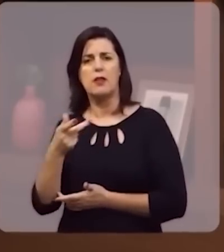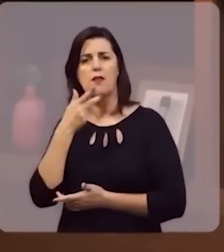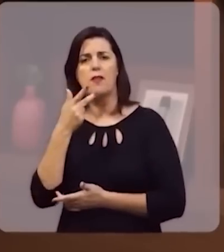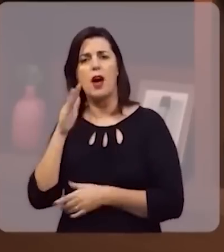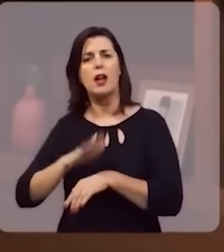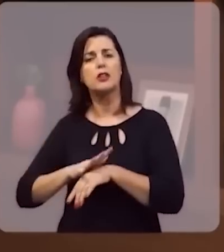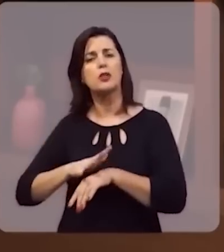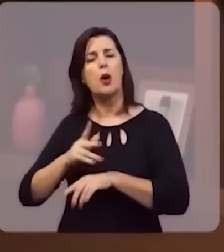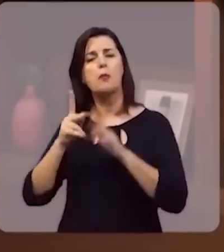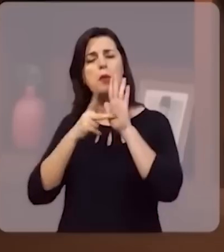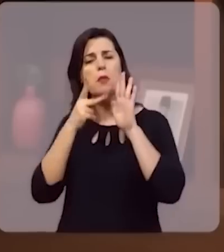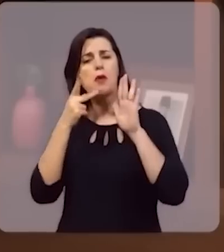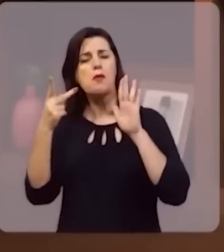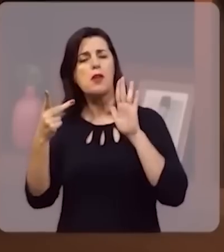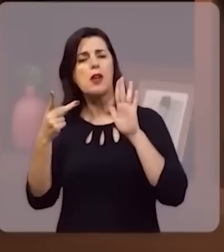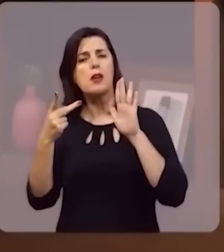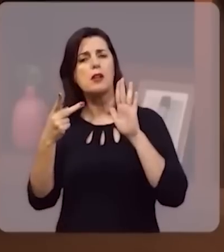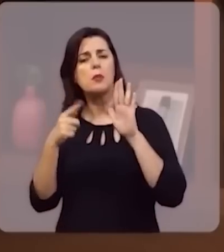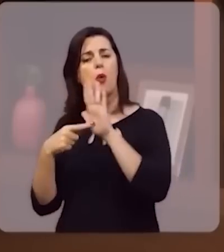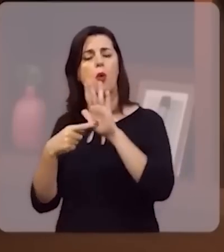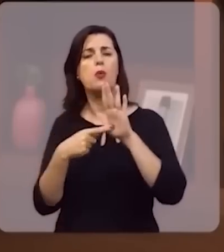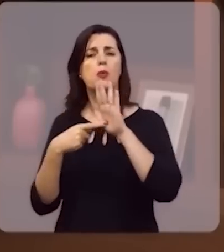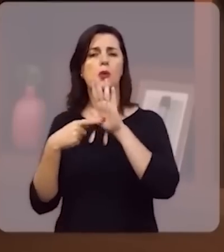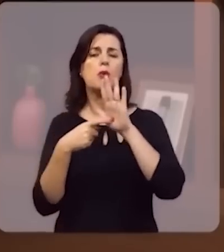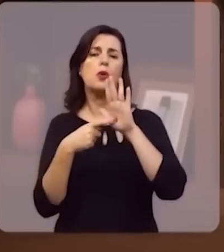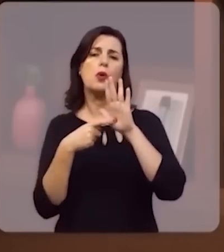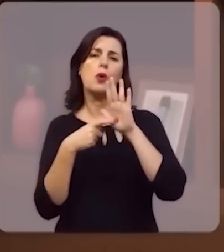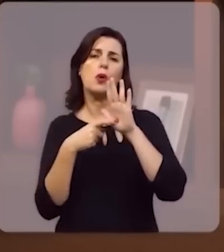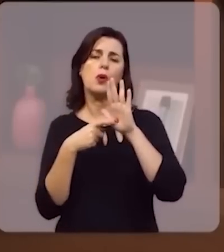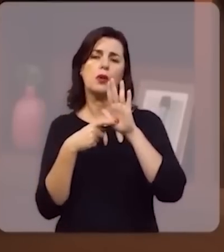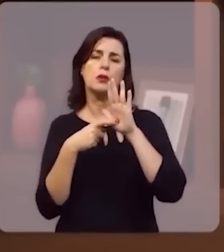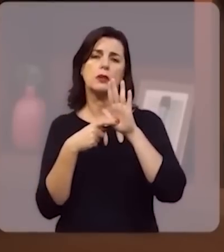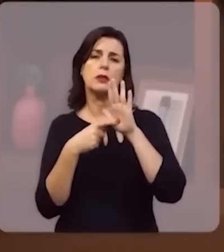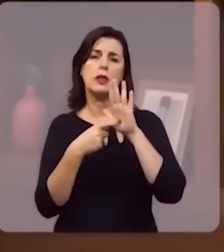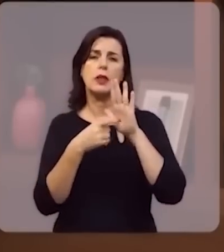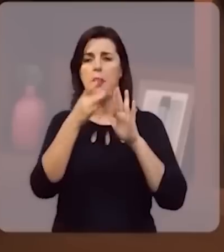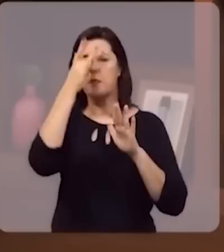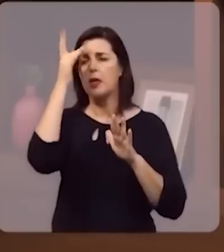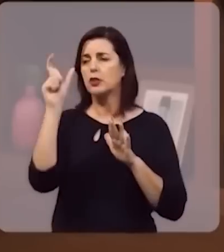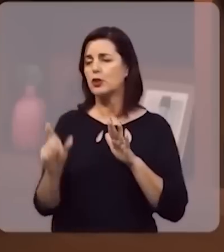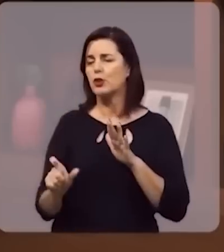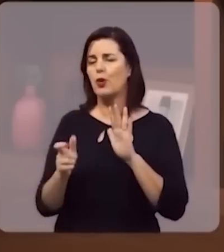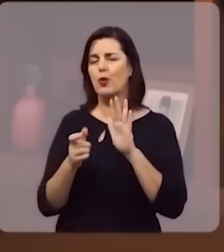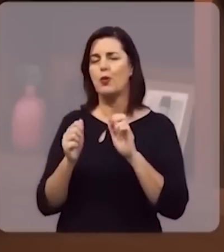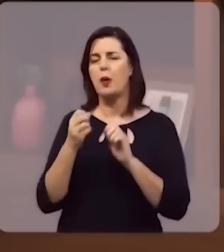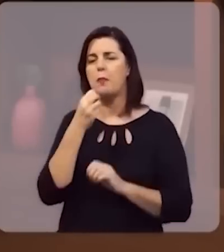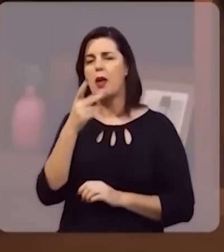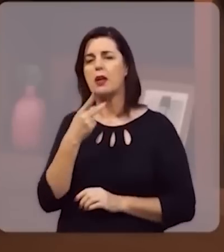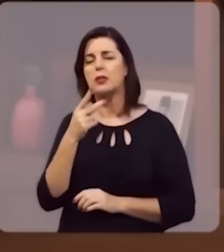messiânica, profética do livro apontando sobretudo para a pessoa bendita e gloriosa